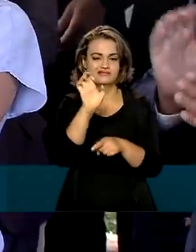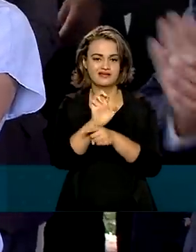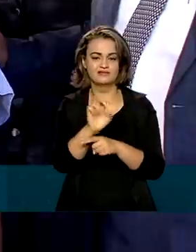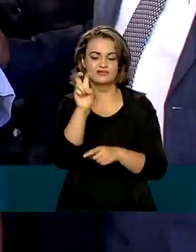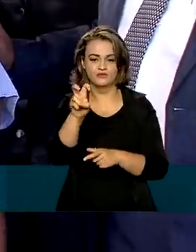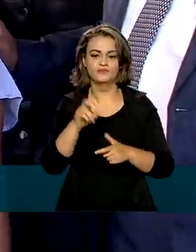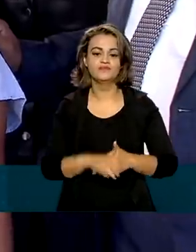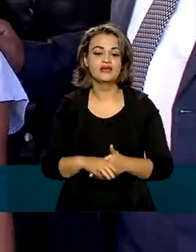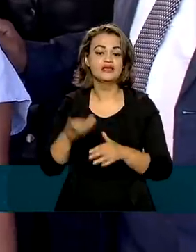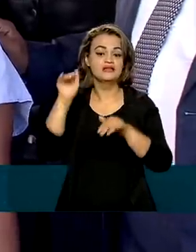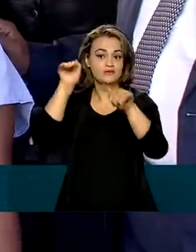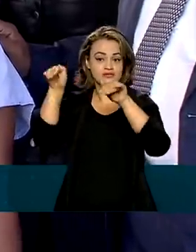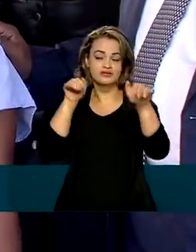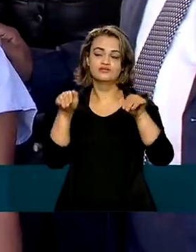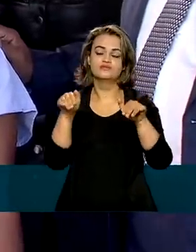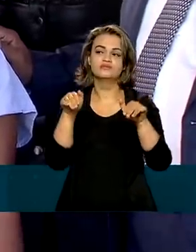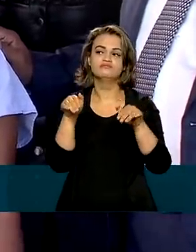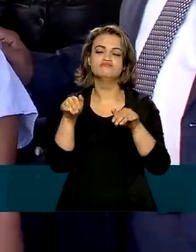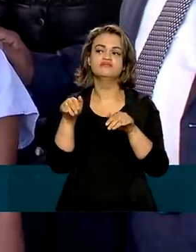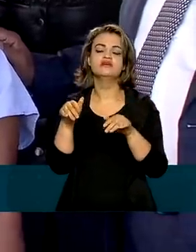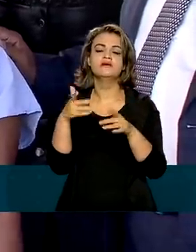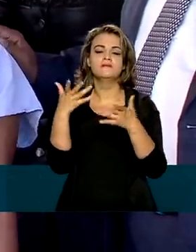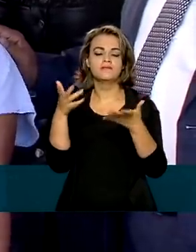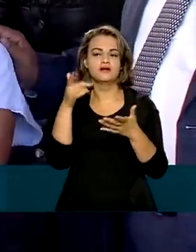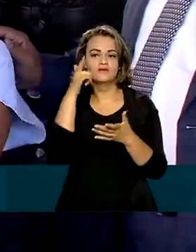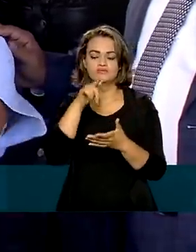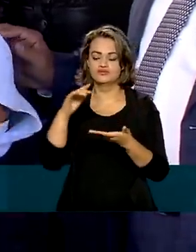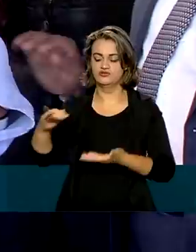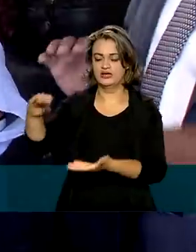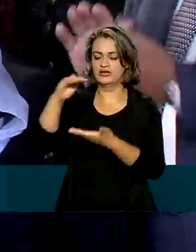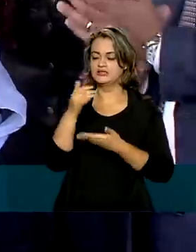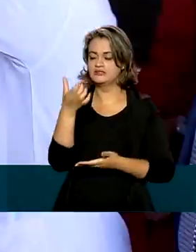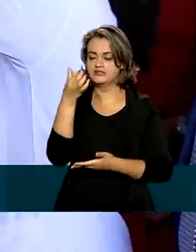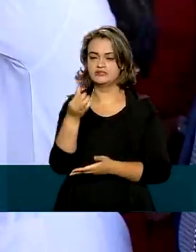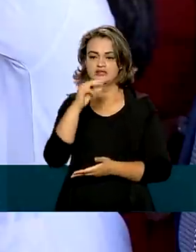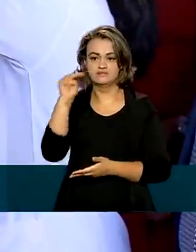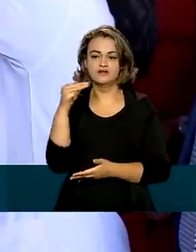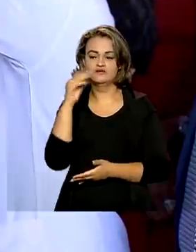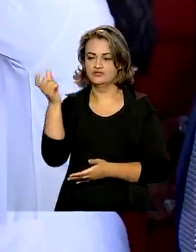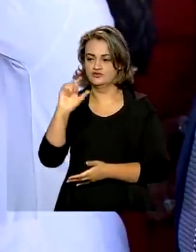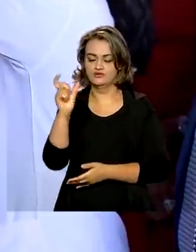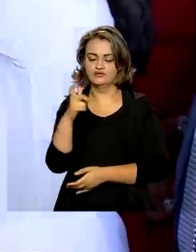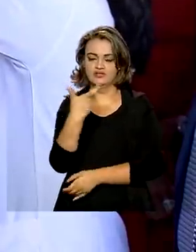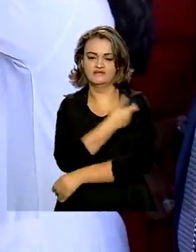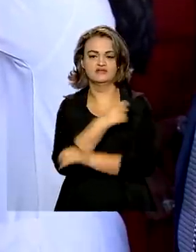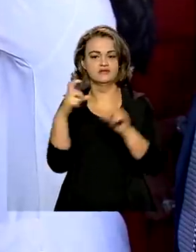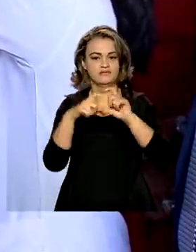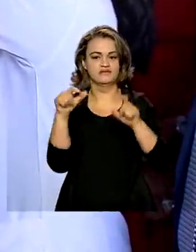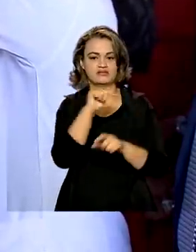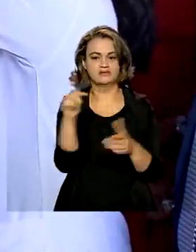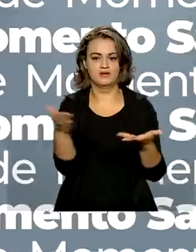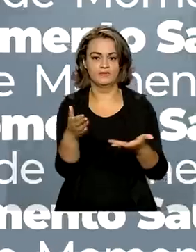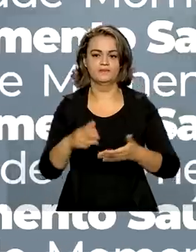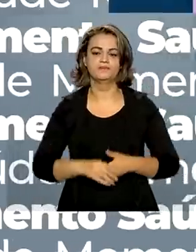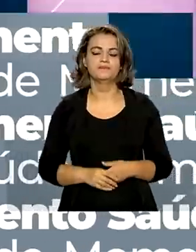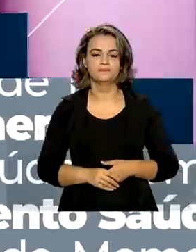espera a chegada de mais de 6 milhões de doses da vacina Pfizer ainda nesta semana.